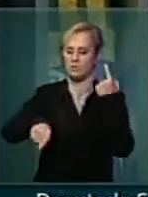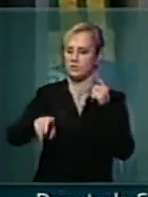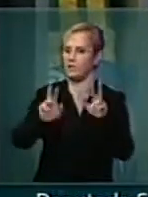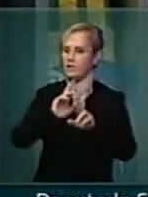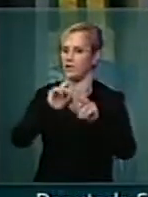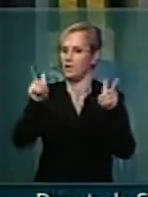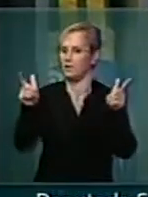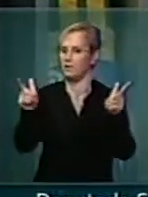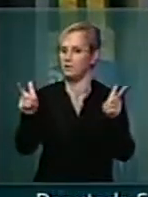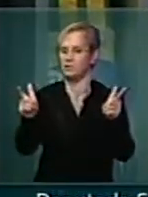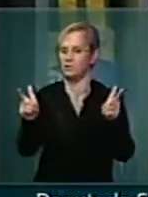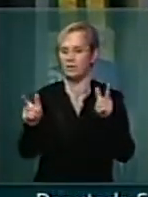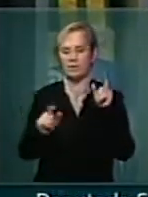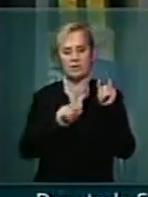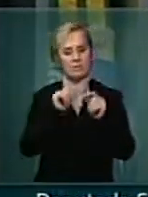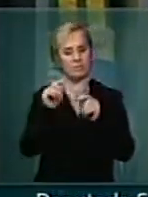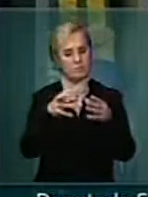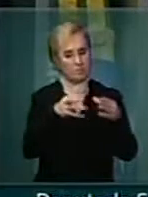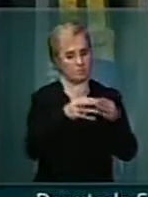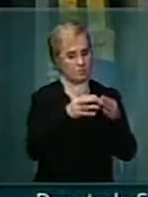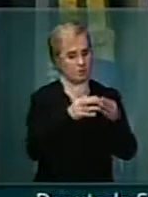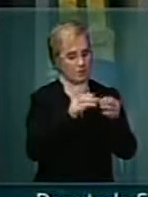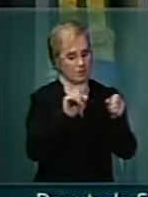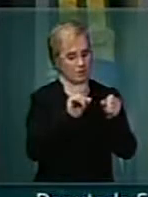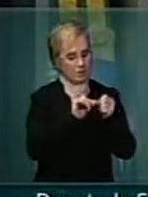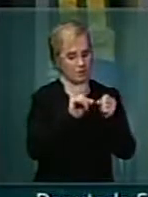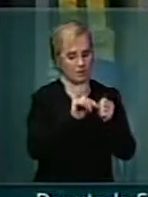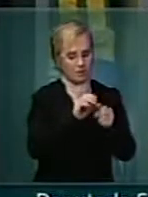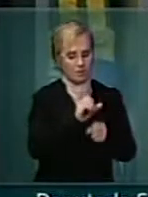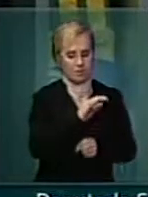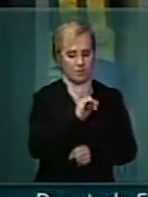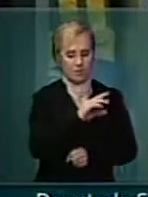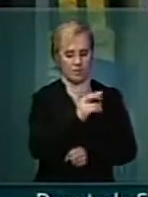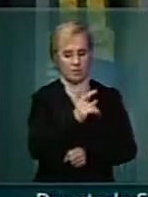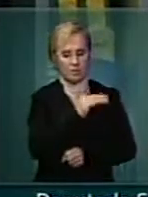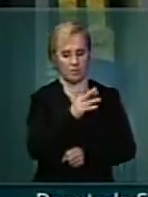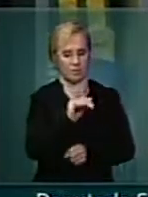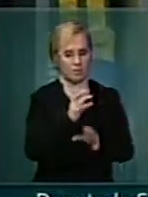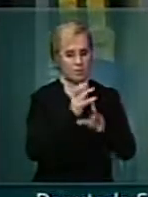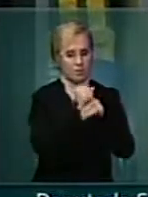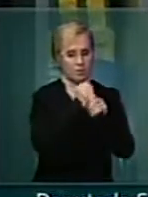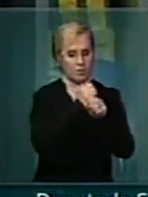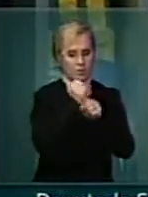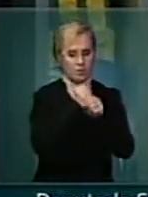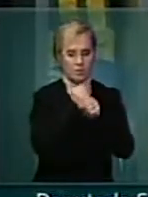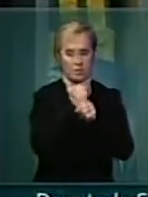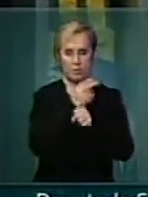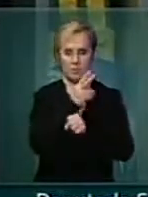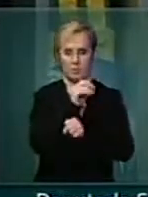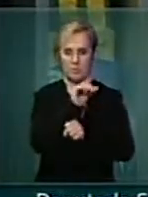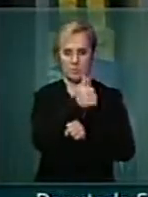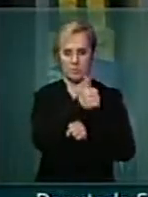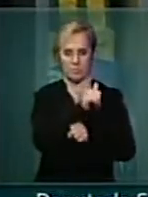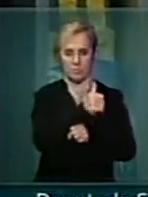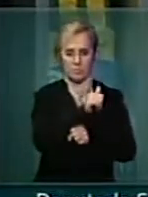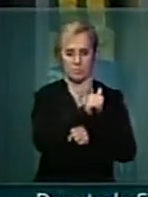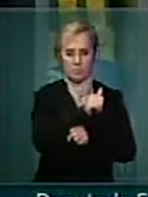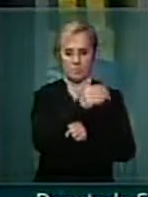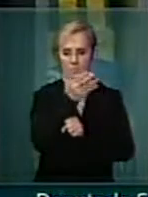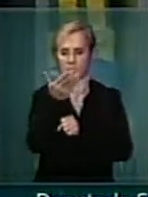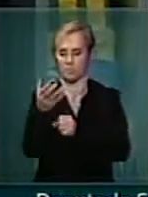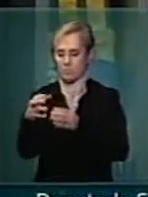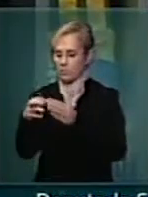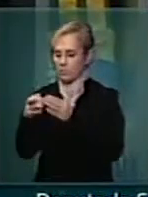entre a execução orçamentária do exercício de 2011, ou seja, este ano, os